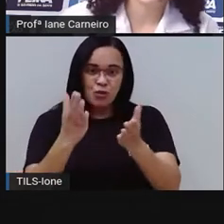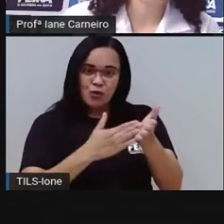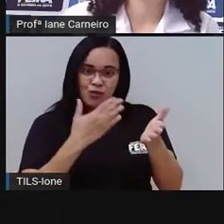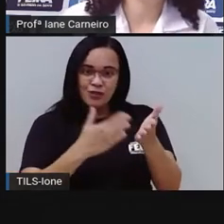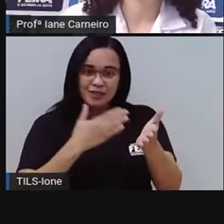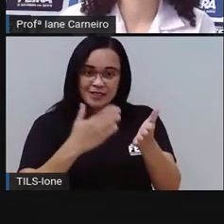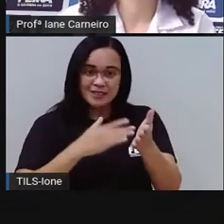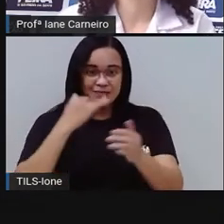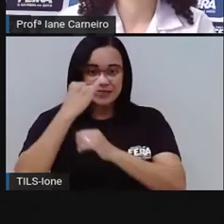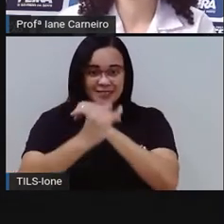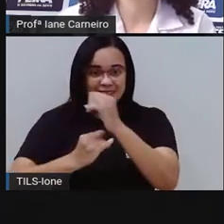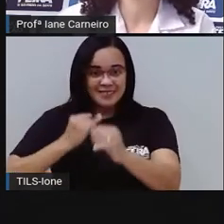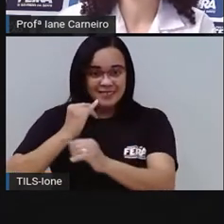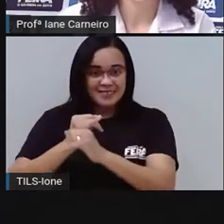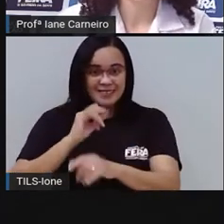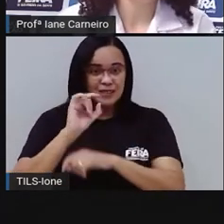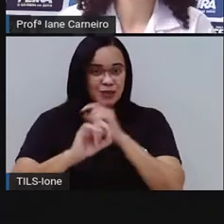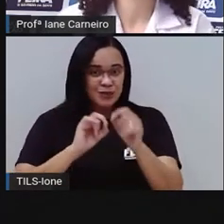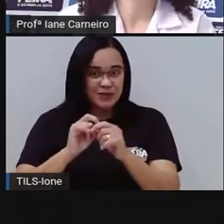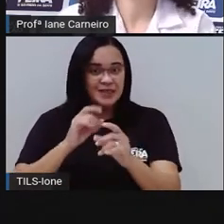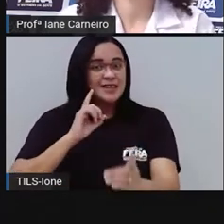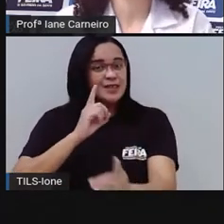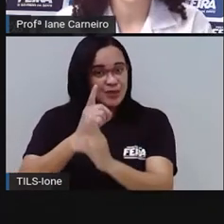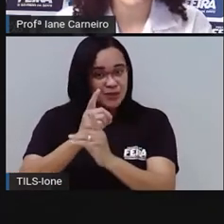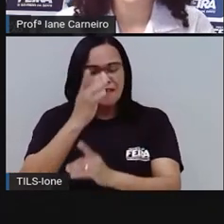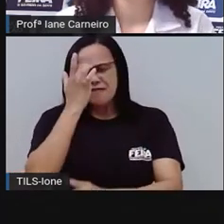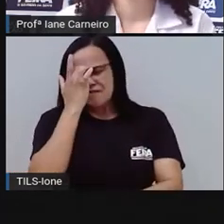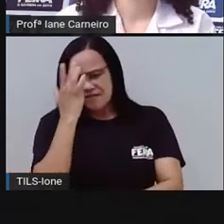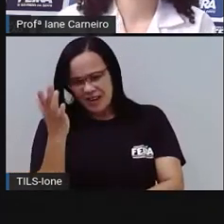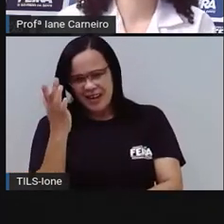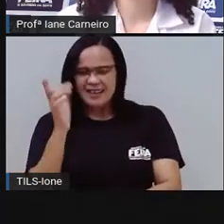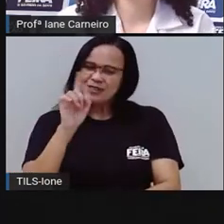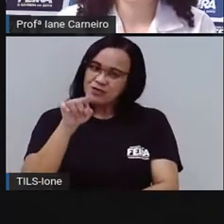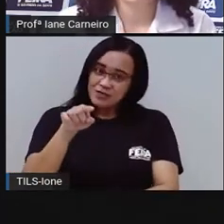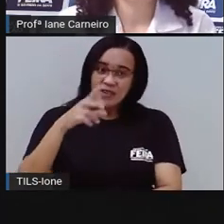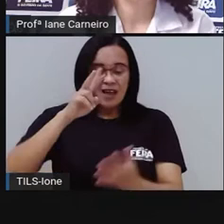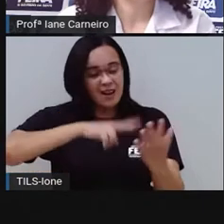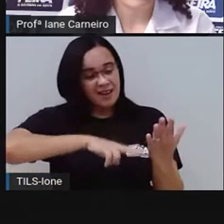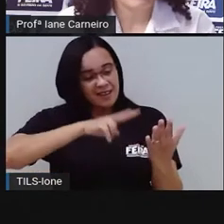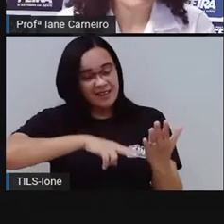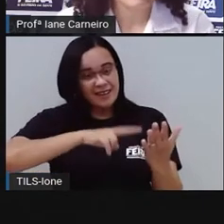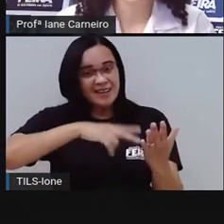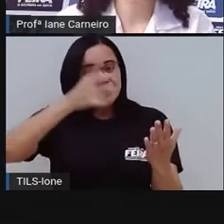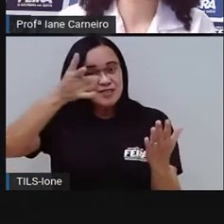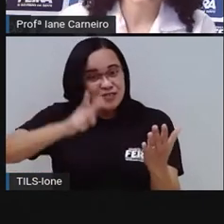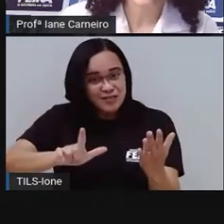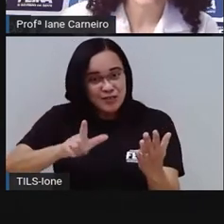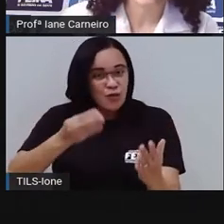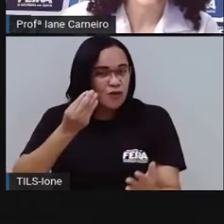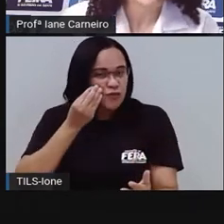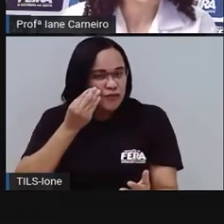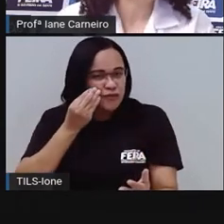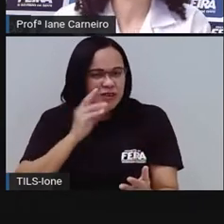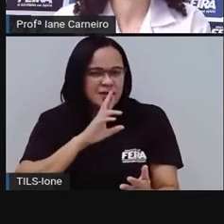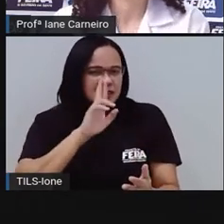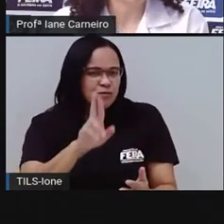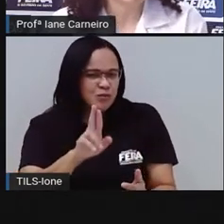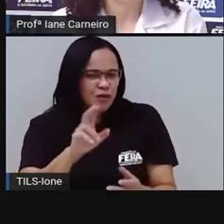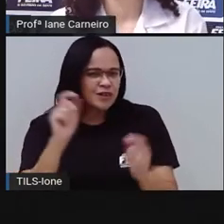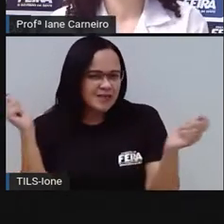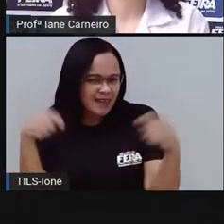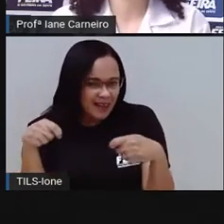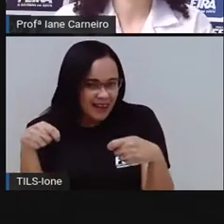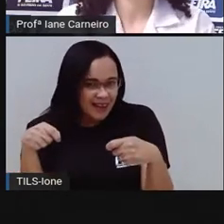internet, né? A gente encontra ele facilmente e você pode reler as adivinhas e tentar encontrar as respostas. E aí, se você não